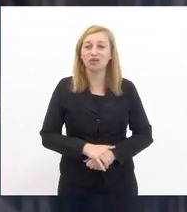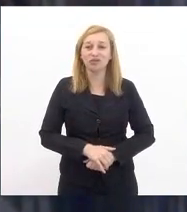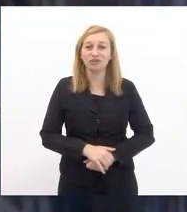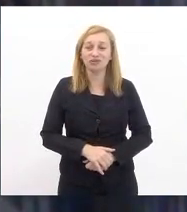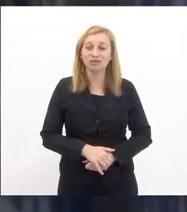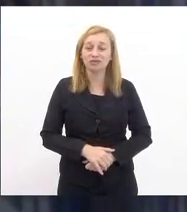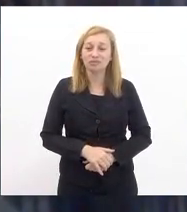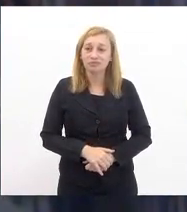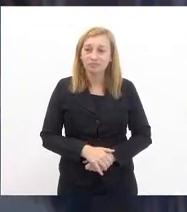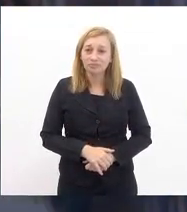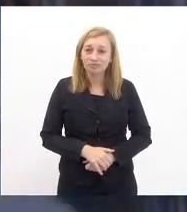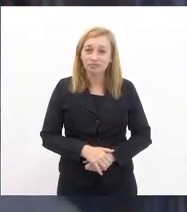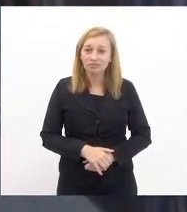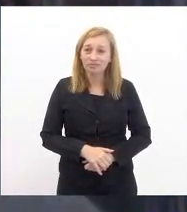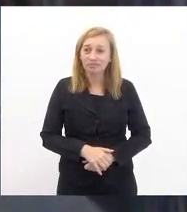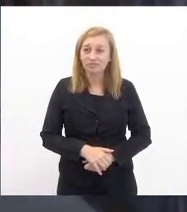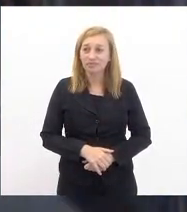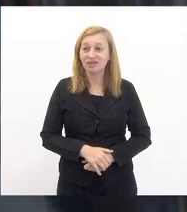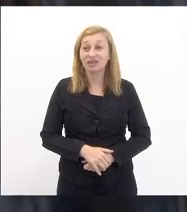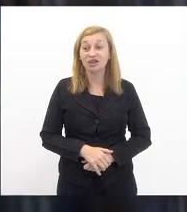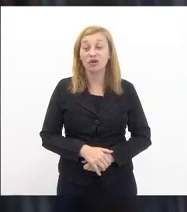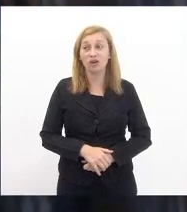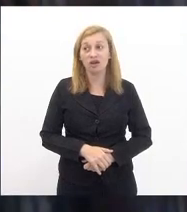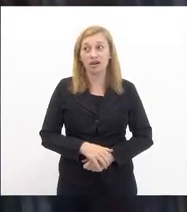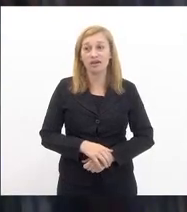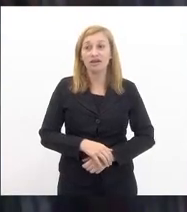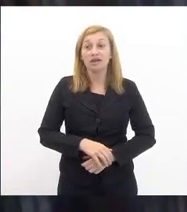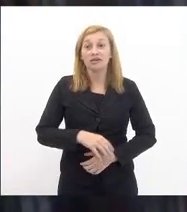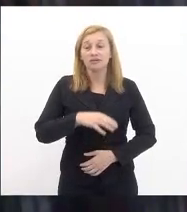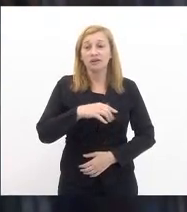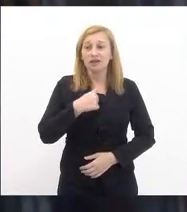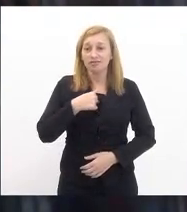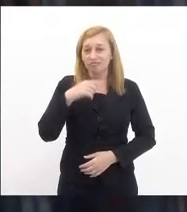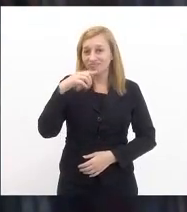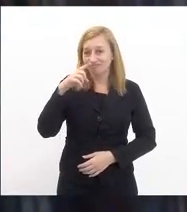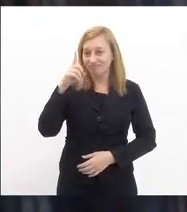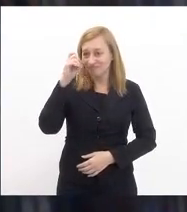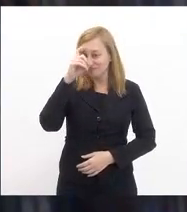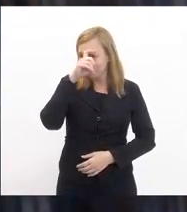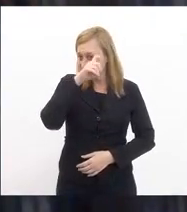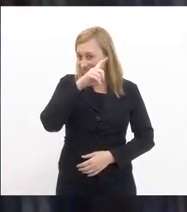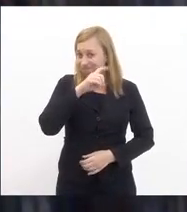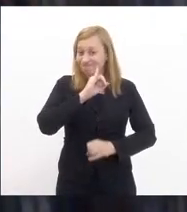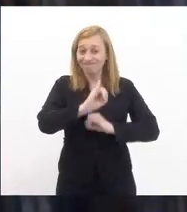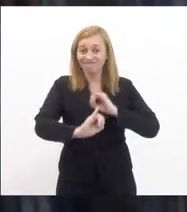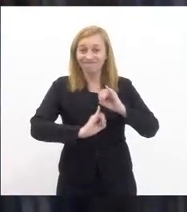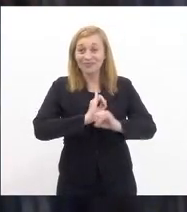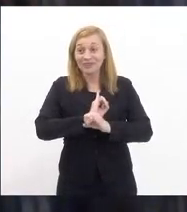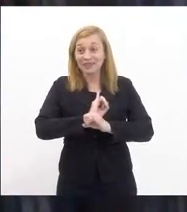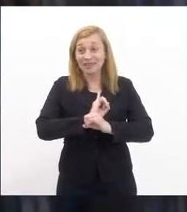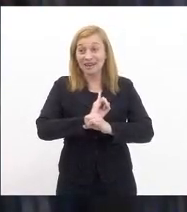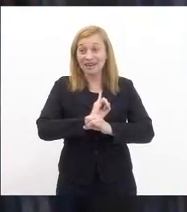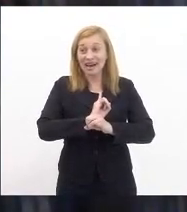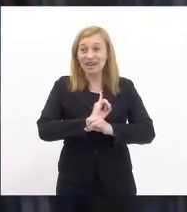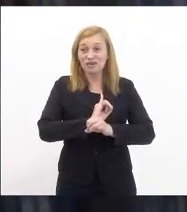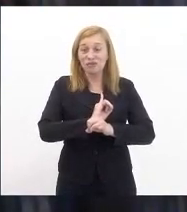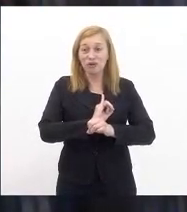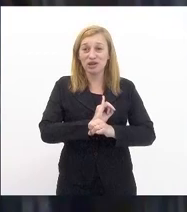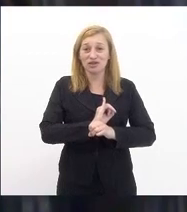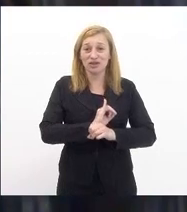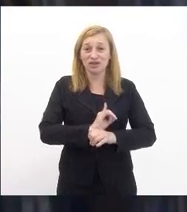eu estou com dificuldades por conta dessa internet de